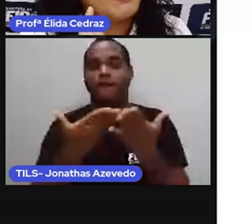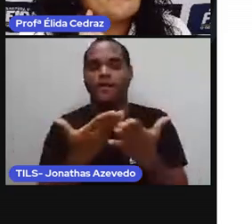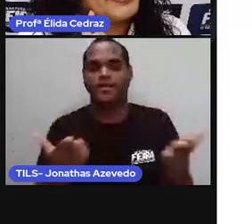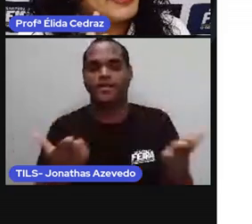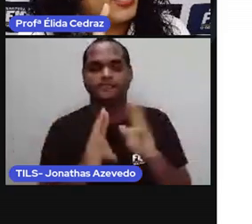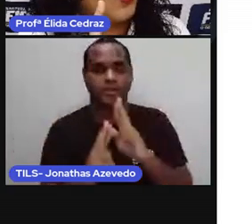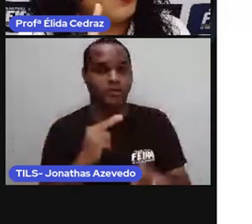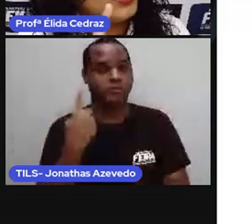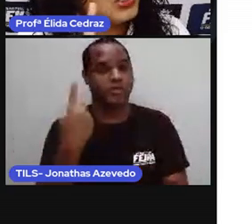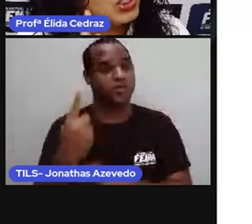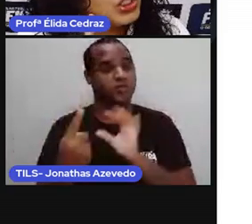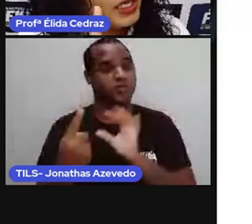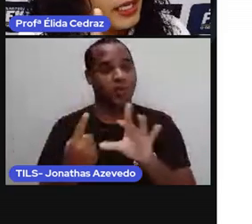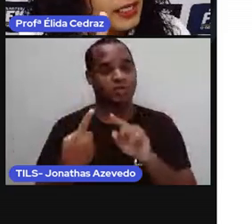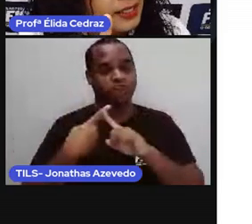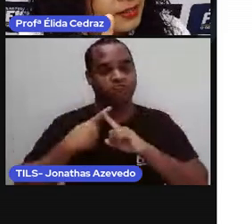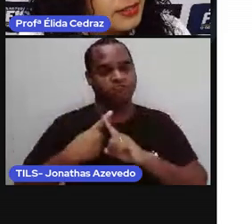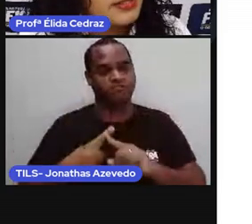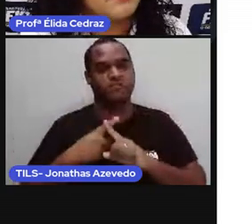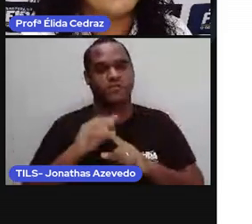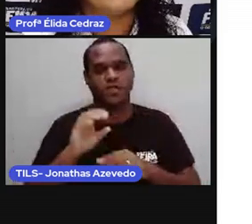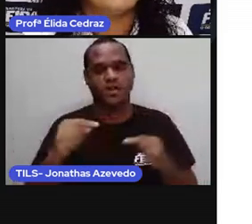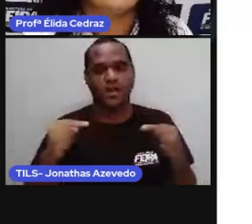só vai marcar o X